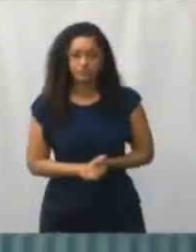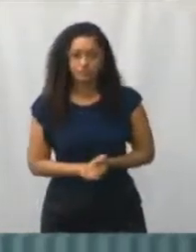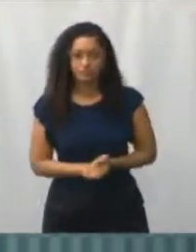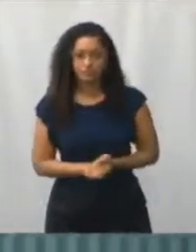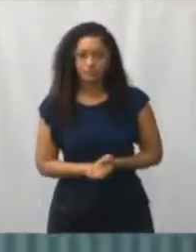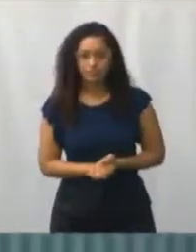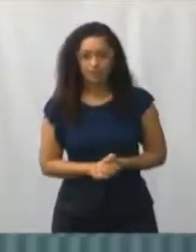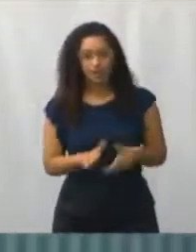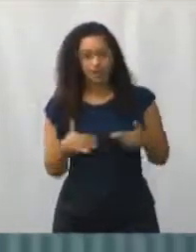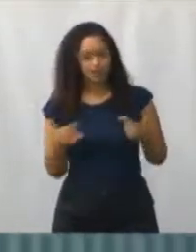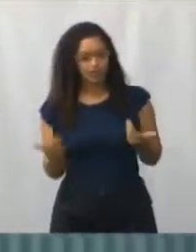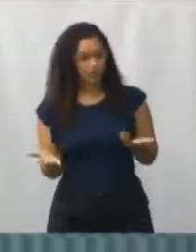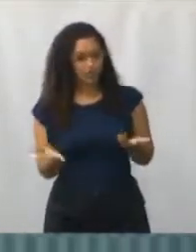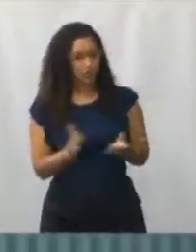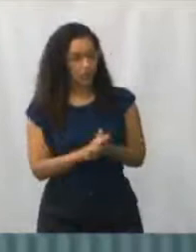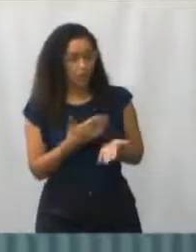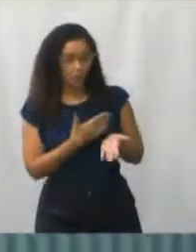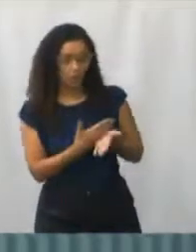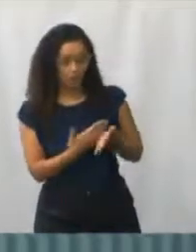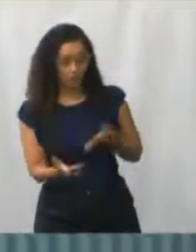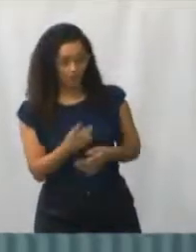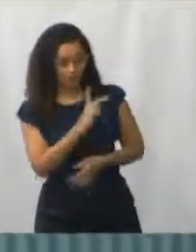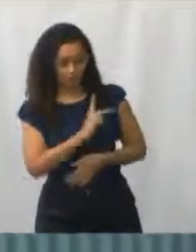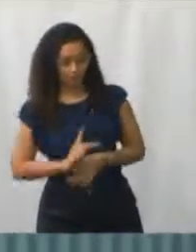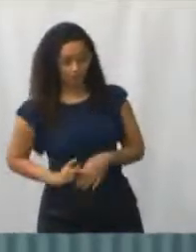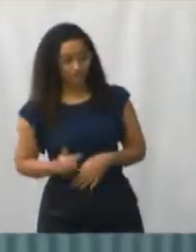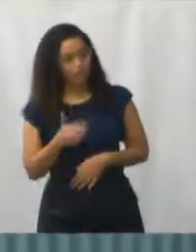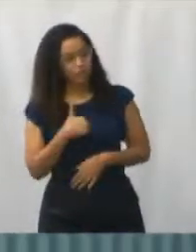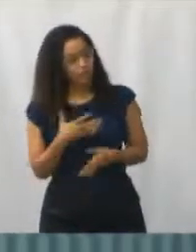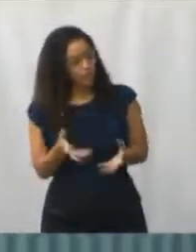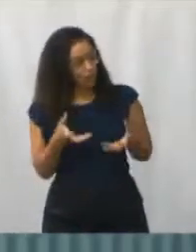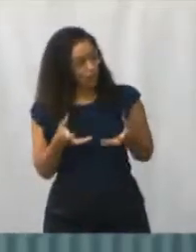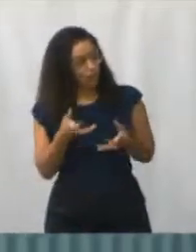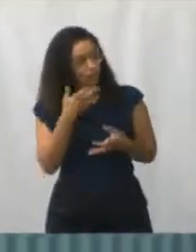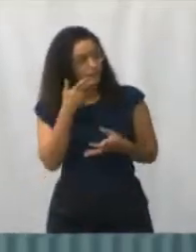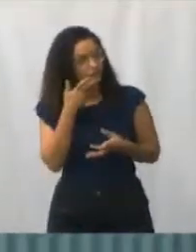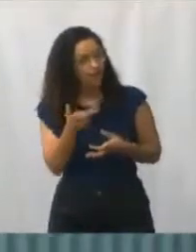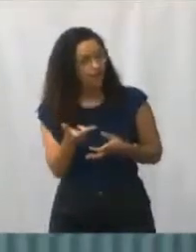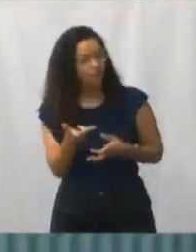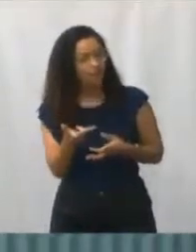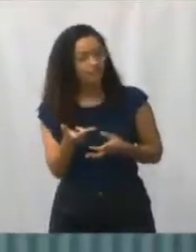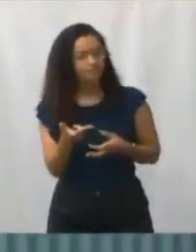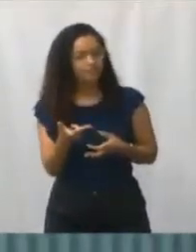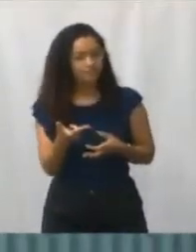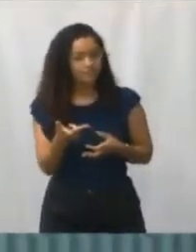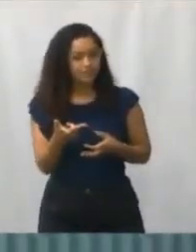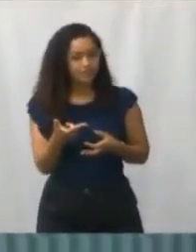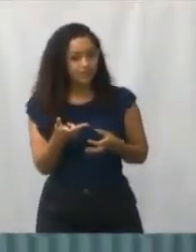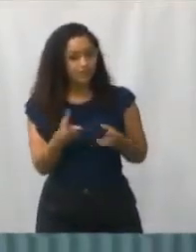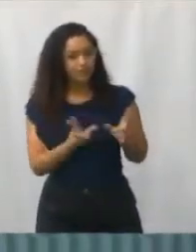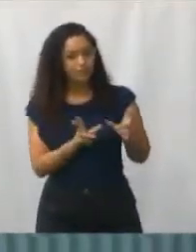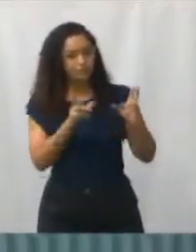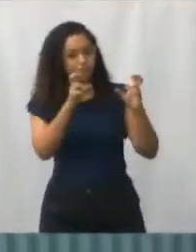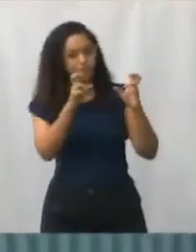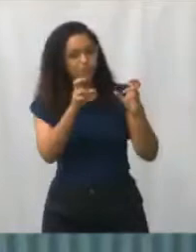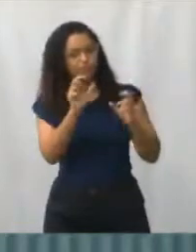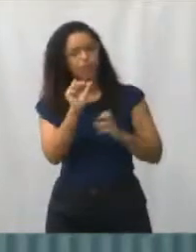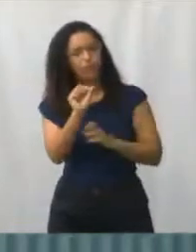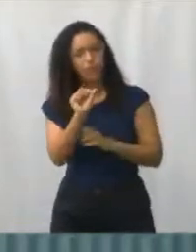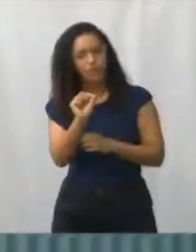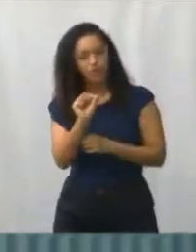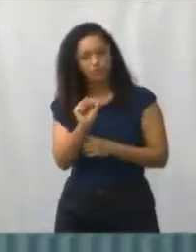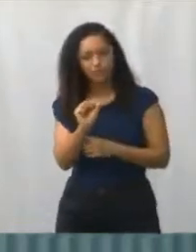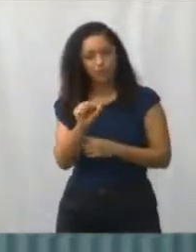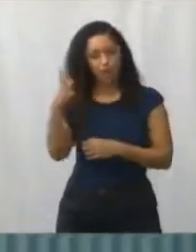Inicialmente, seu presidente, eu gostaria de fazer uma fala com relação à ida do governador Renato